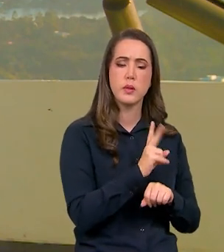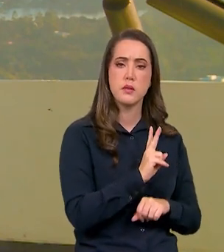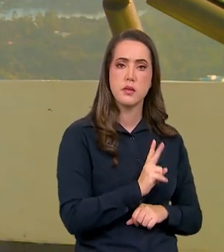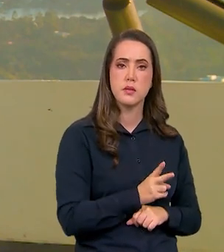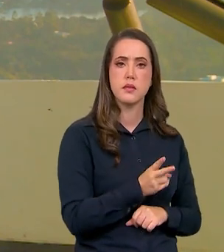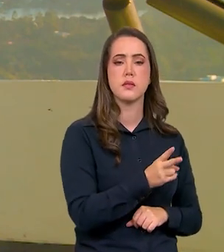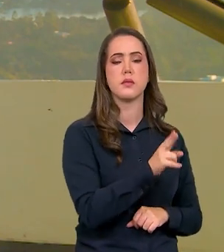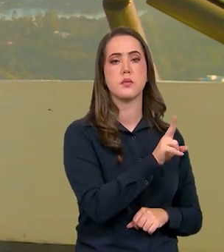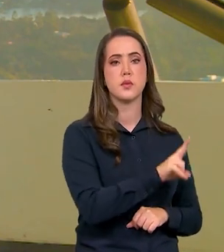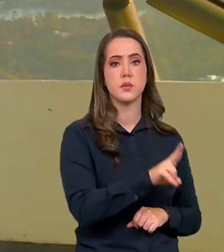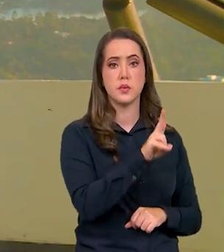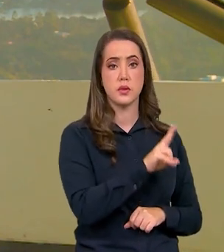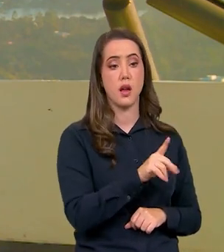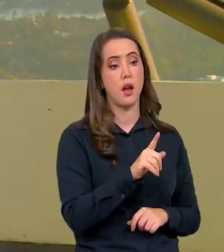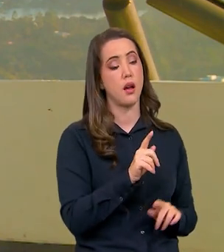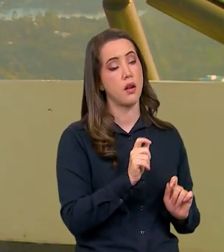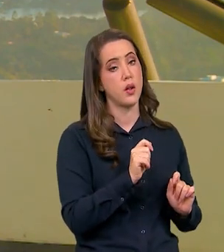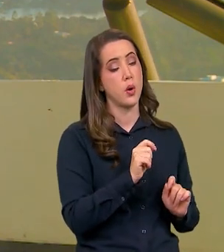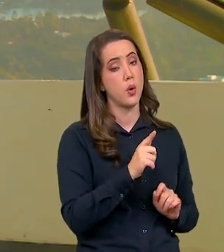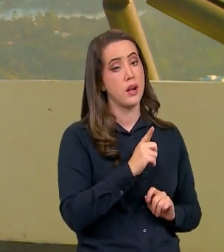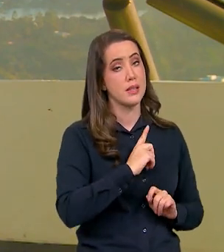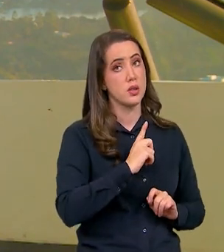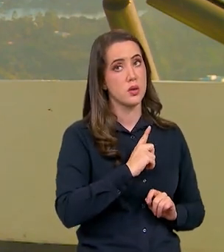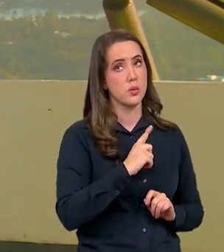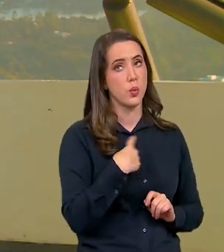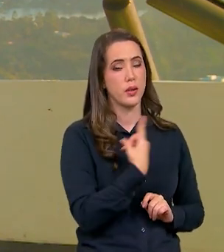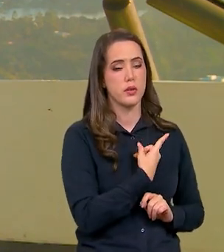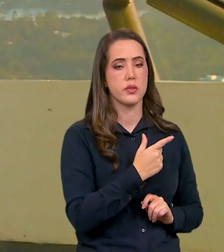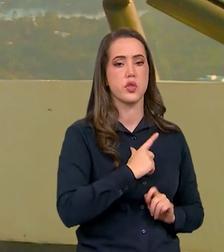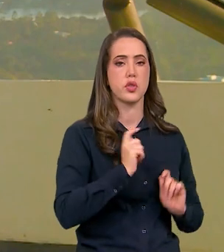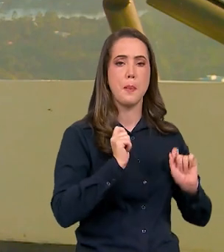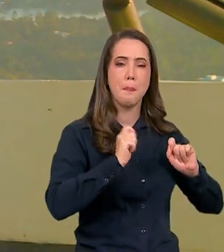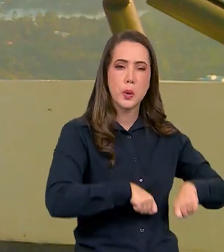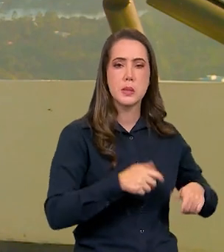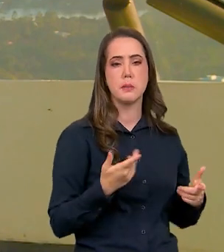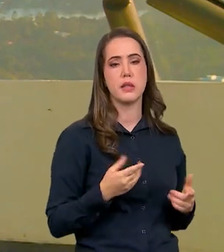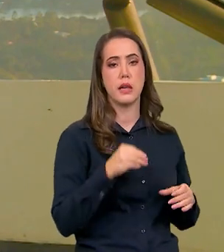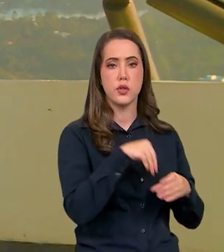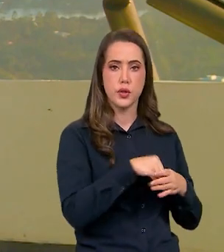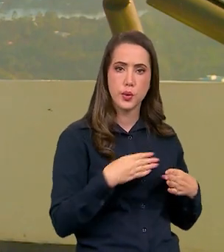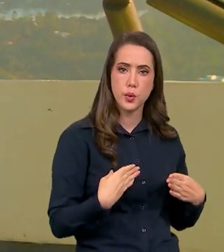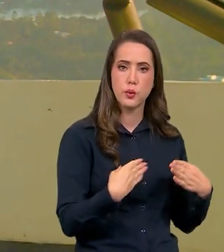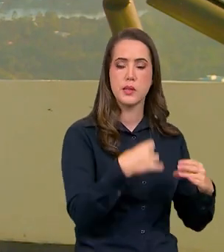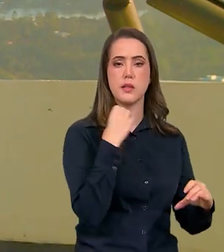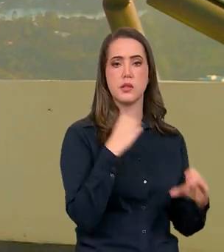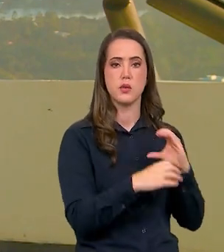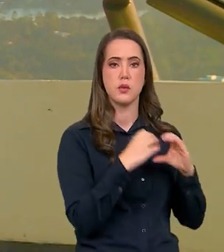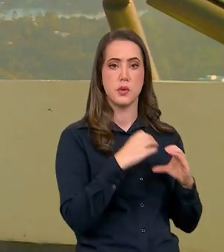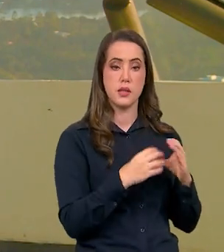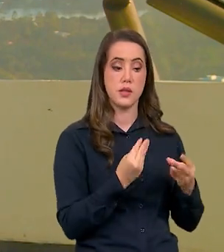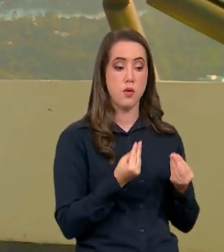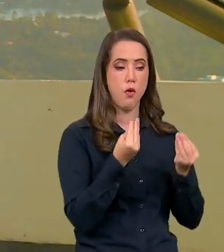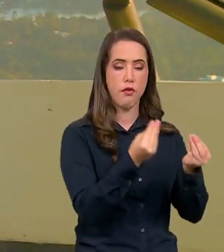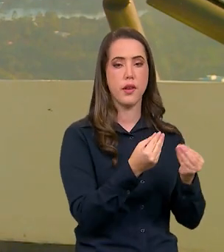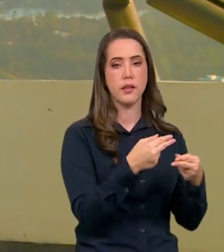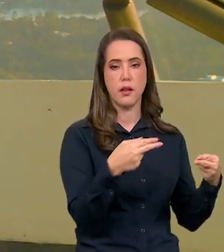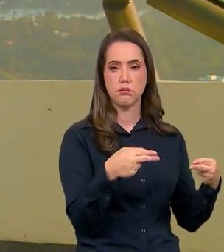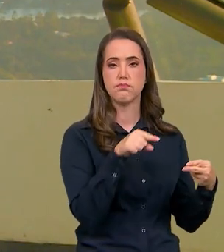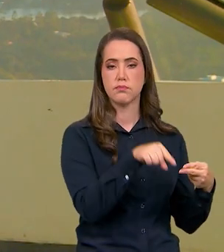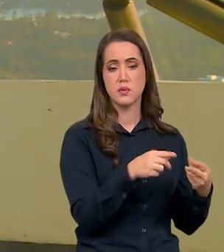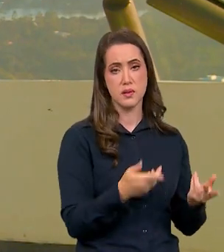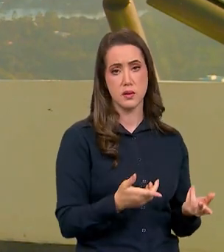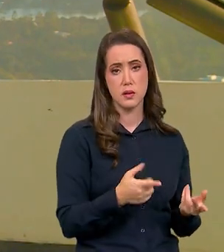através do que está ao nosso alcance dentro do Ministério proporcionar isso inclusive estamos